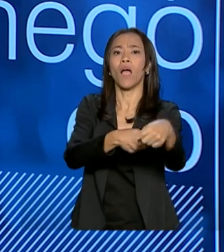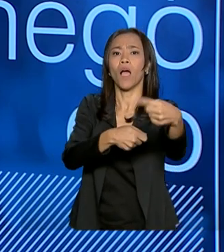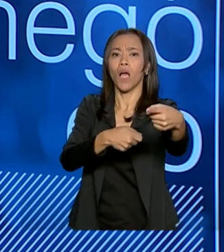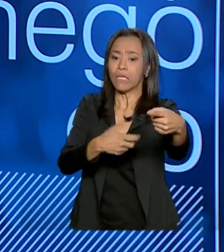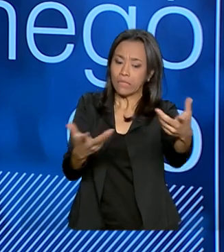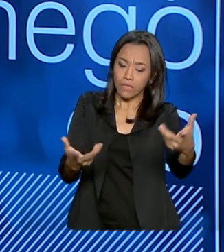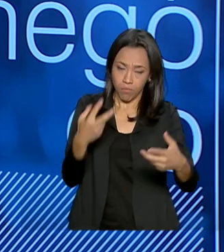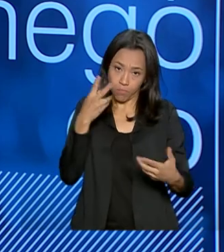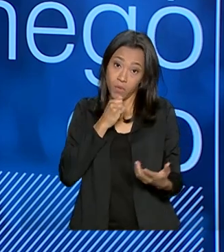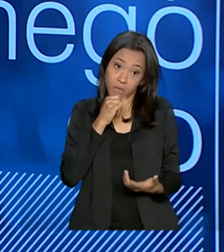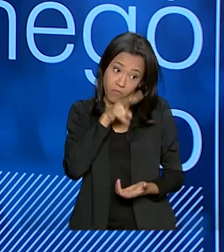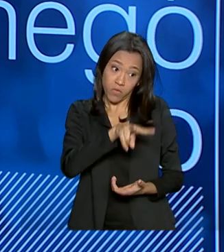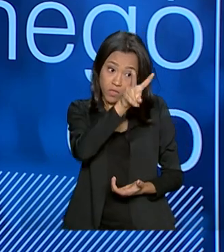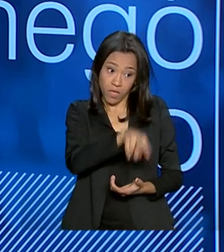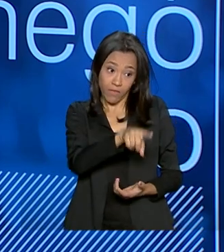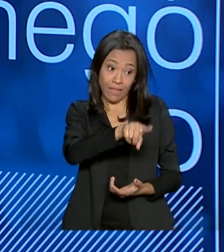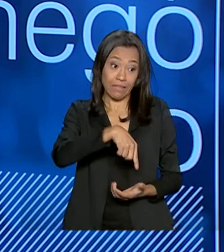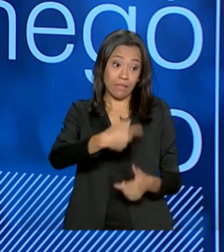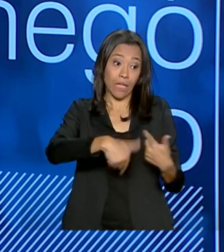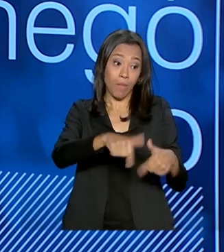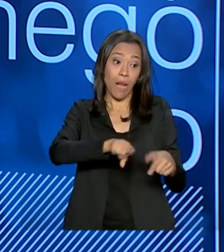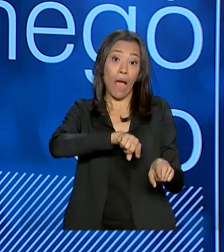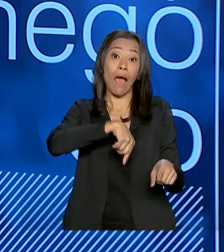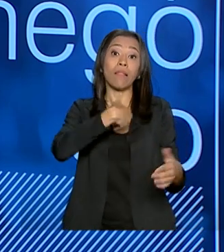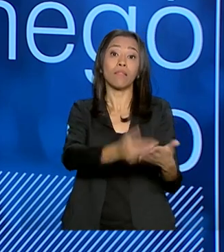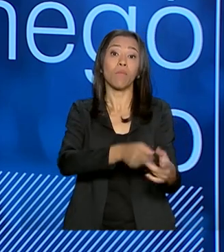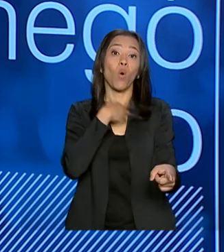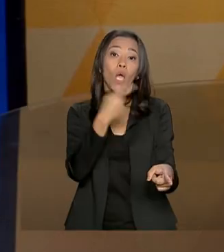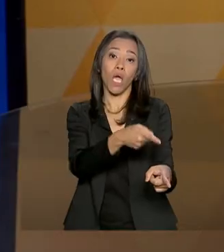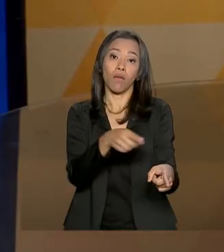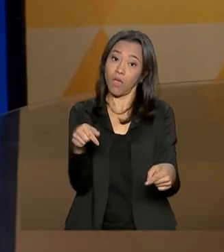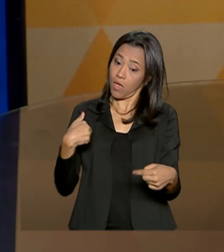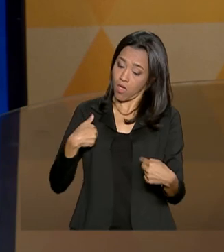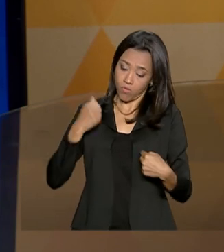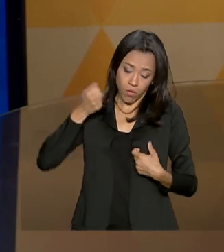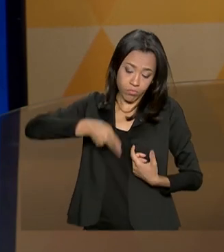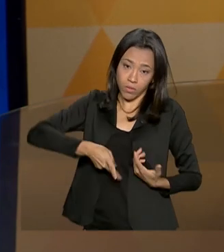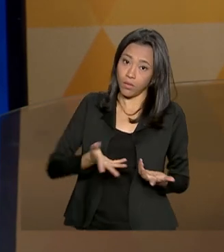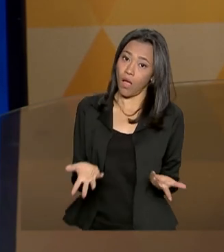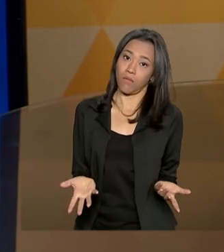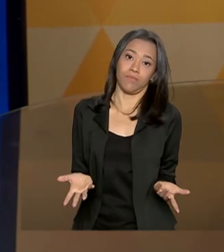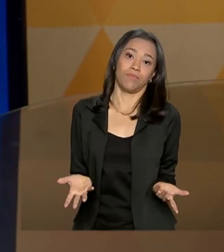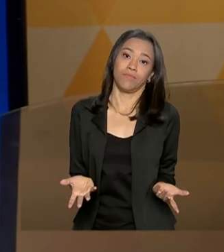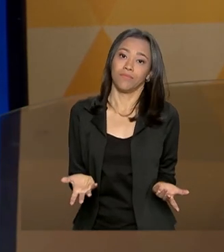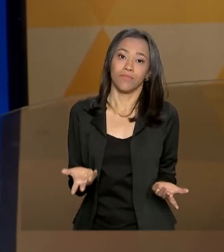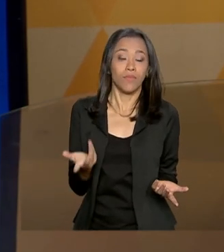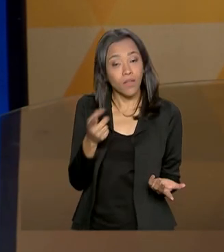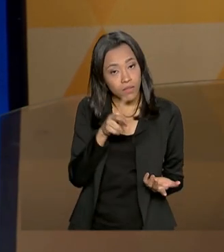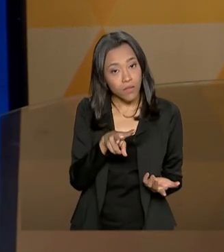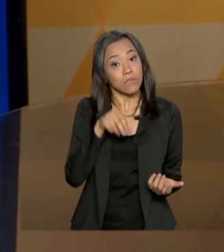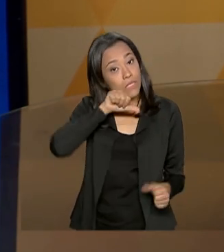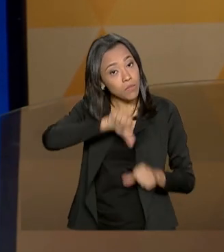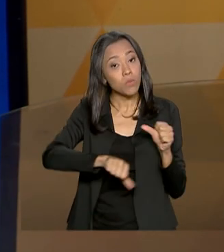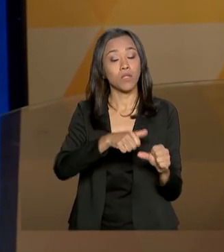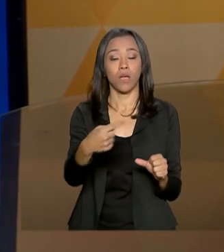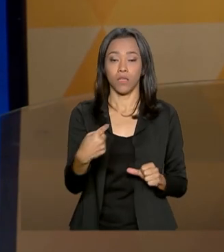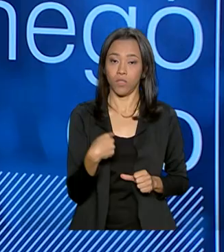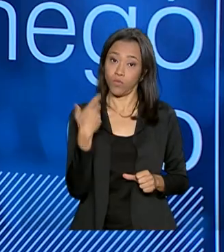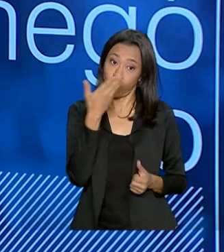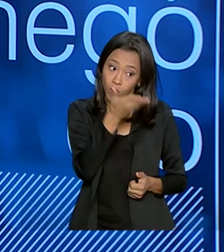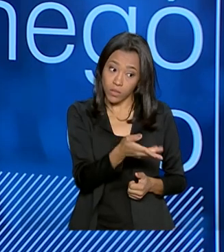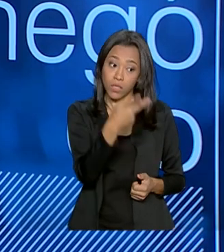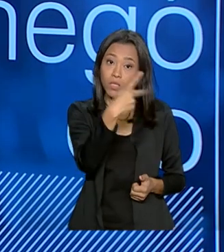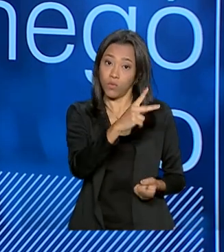é jovem, tu vai trabalhar até morrer. Eu estou aposentado, né? Então, nós temos que mudar isso de modo que você, né,